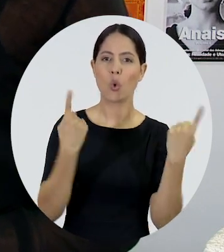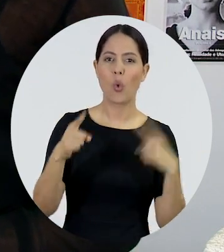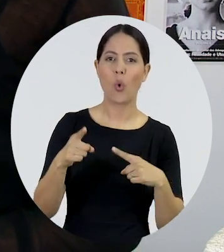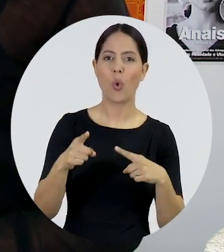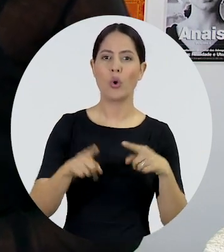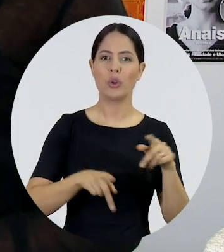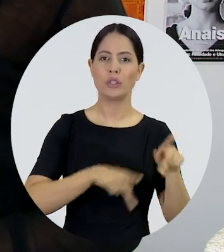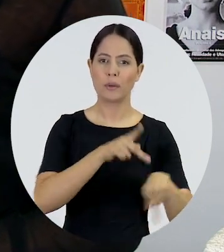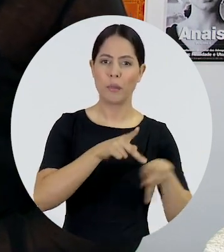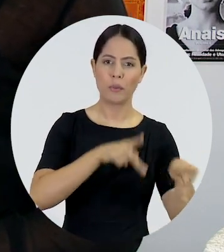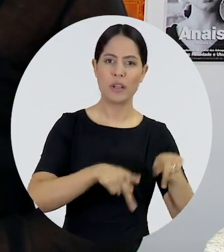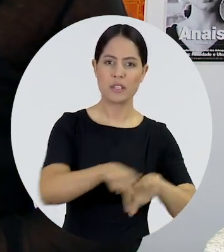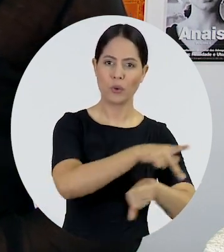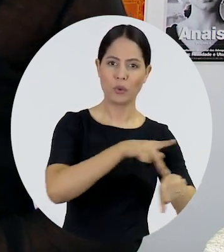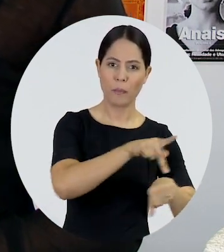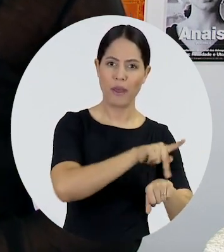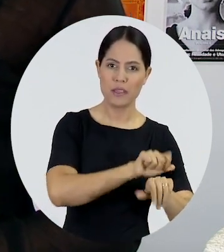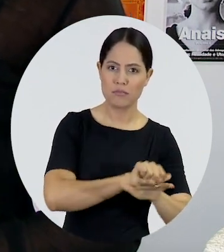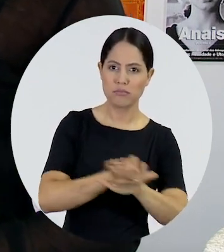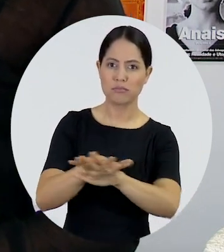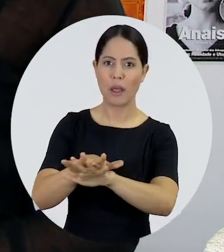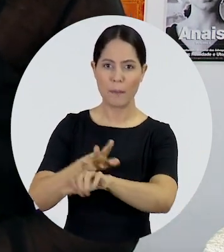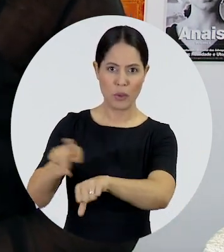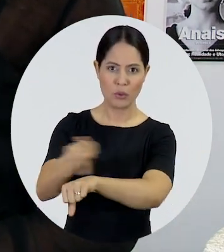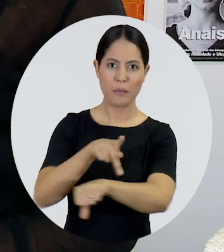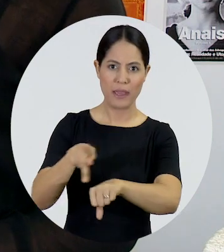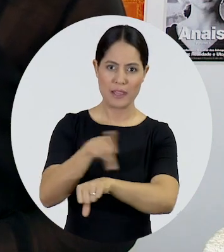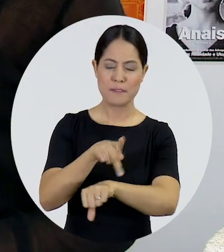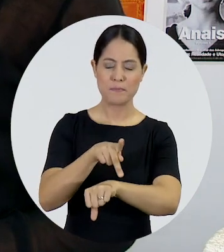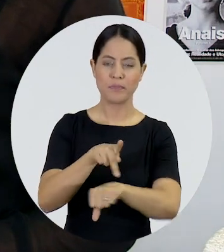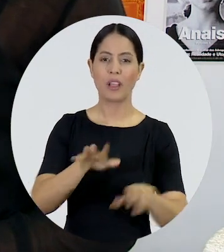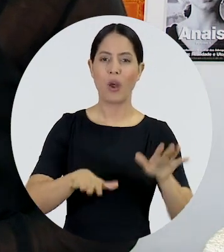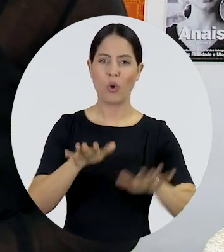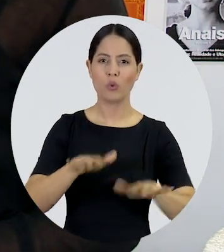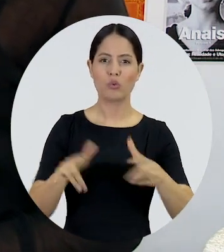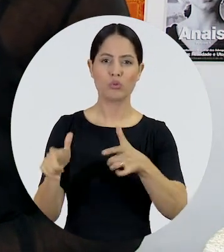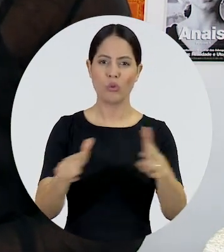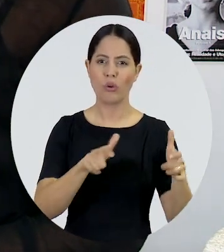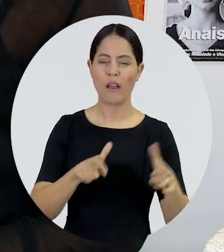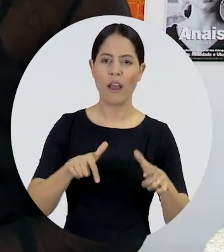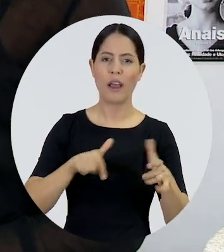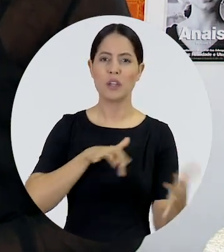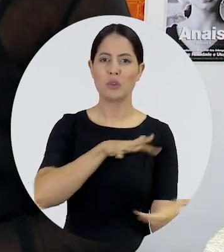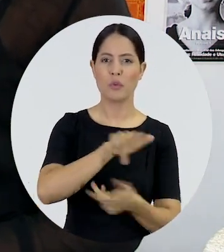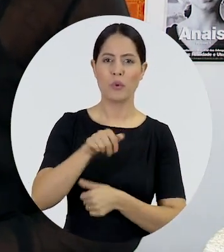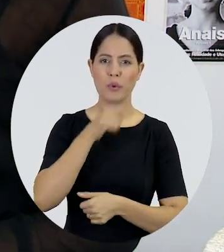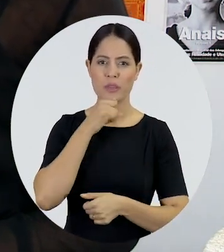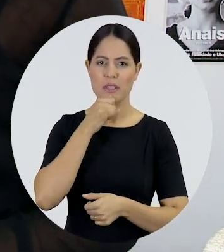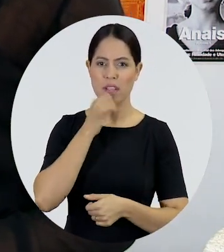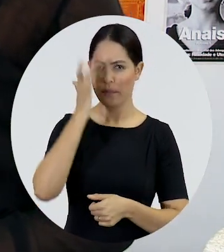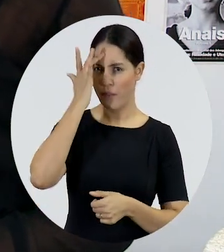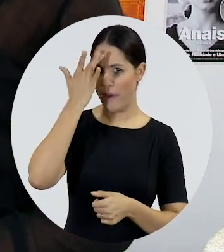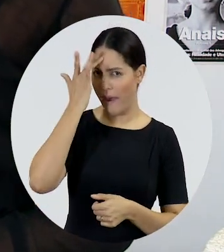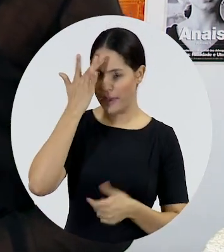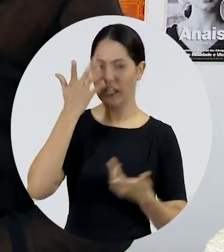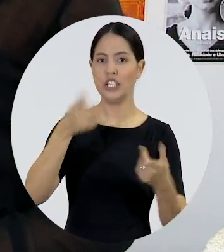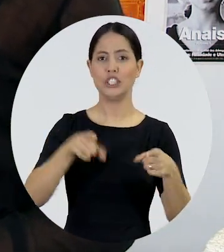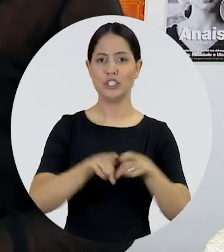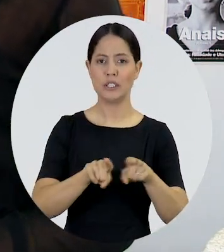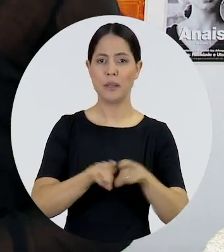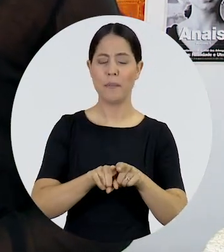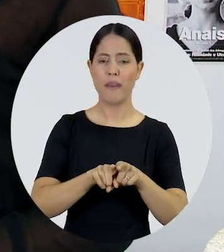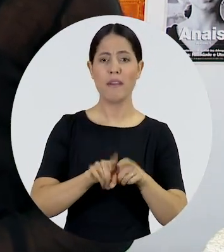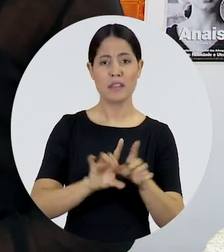contra os imigrantes também vem em outros lugares do mundo, na Índia, um país democrático, mas que tem